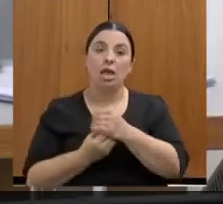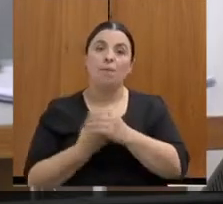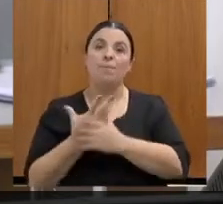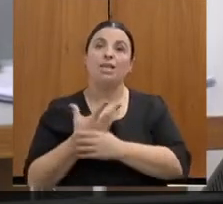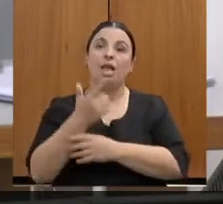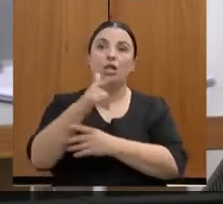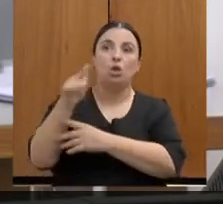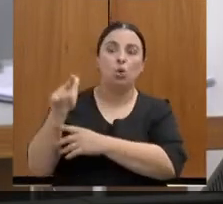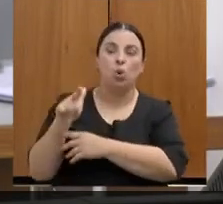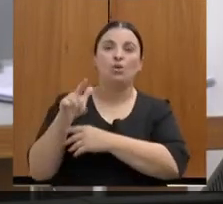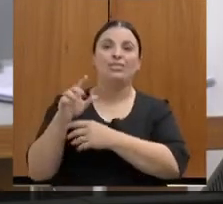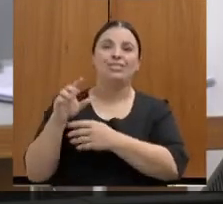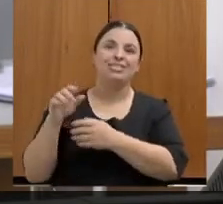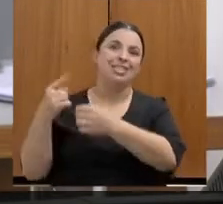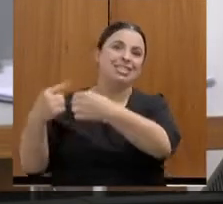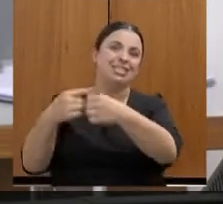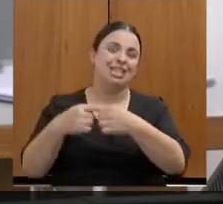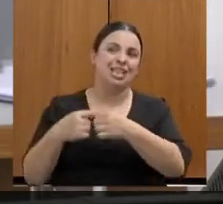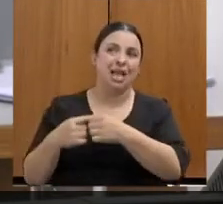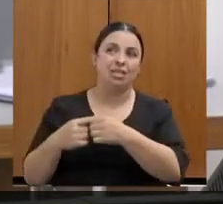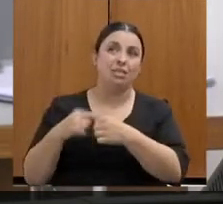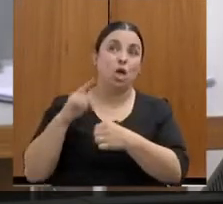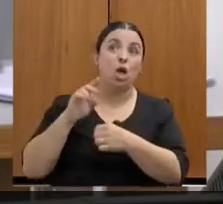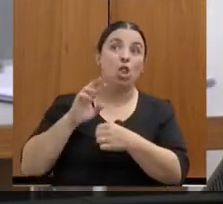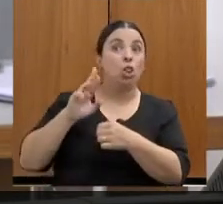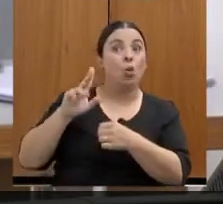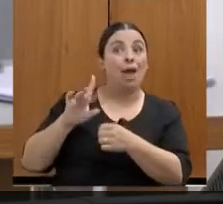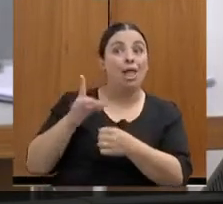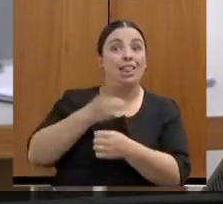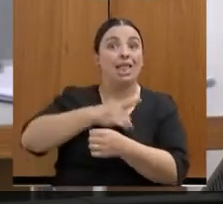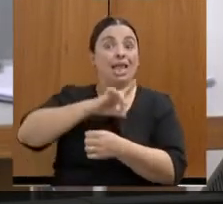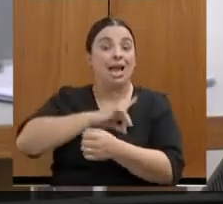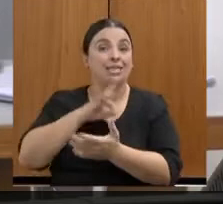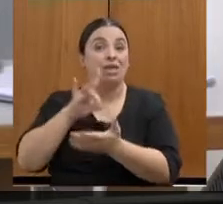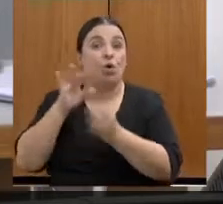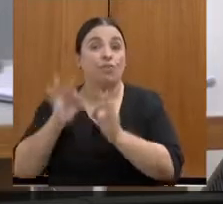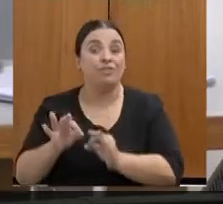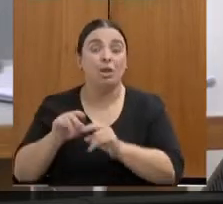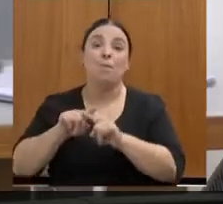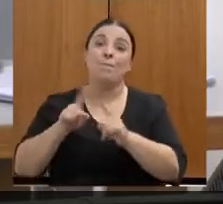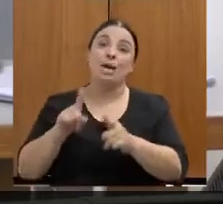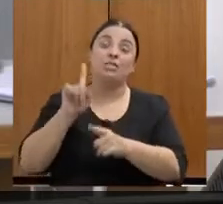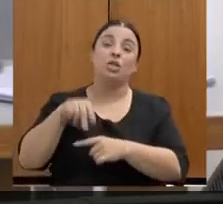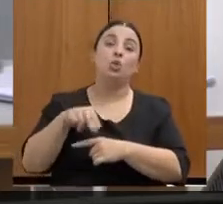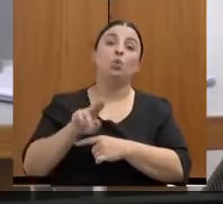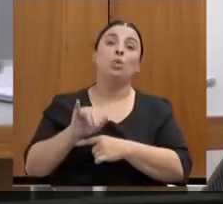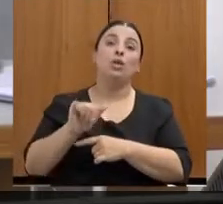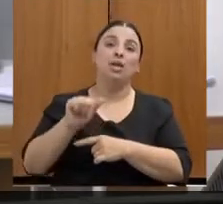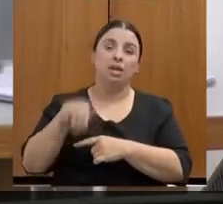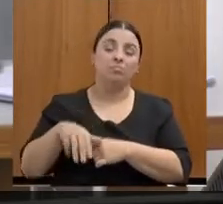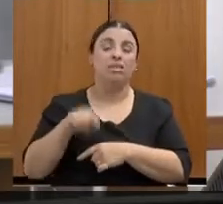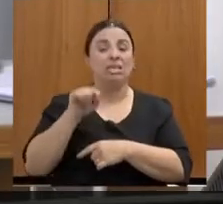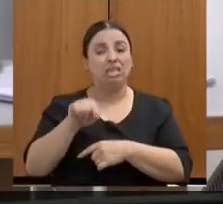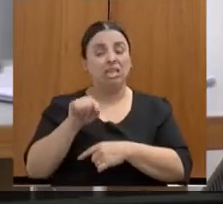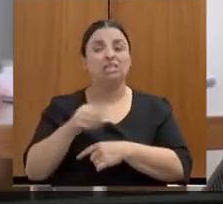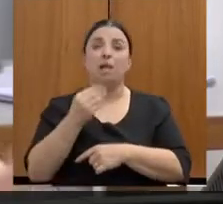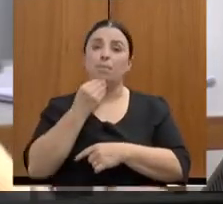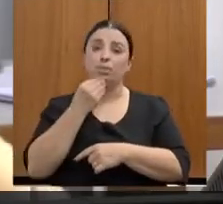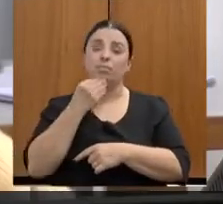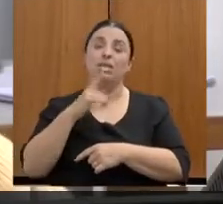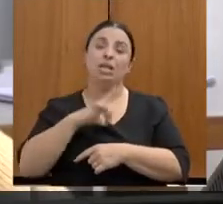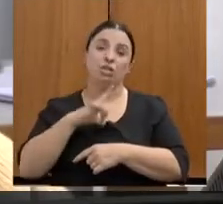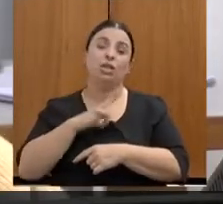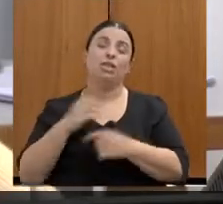cidades, que não sejam sedes de delegacias regionais. Então, no momento, o temos são as possibilidades das NUIãs, que estamos